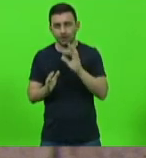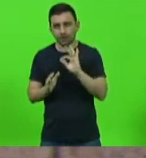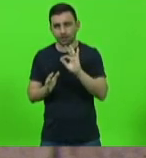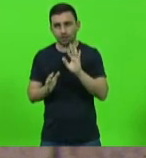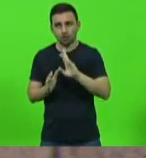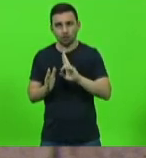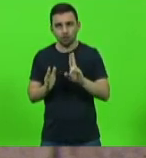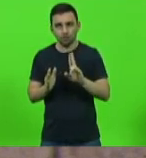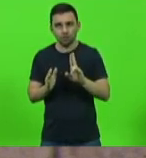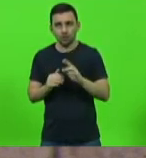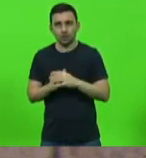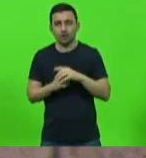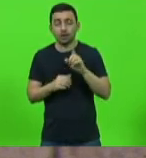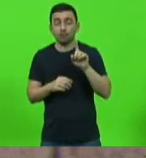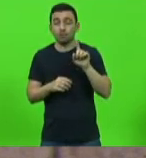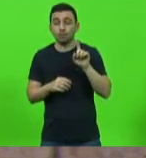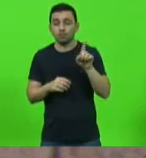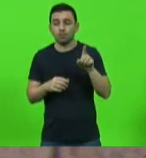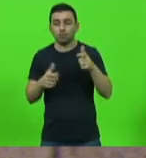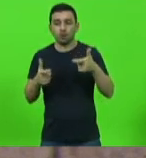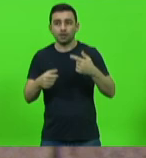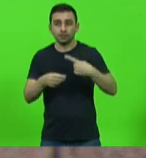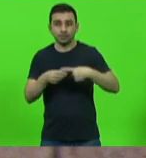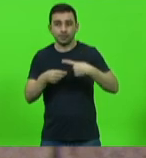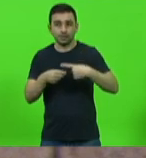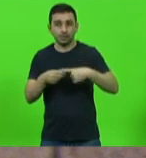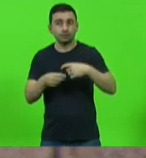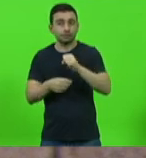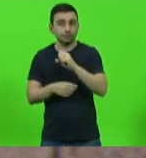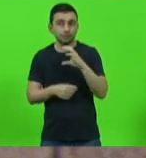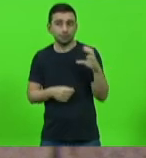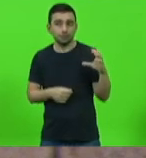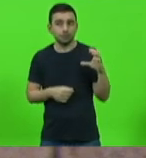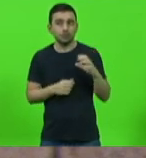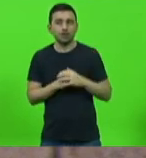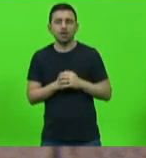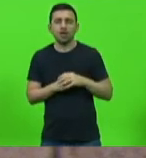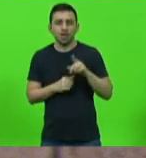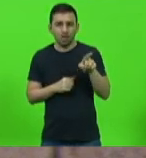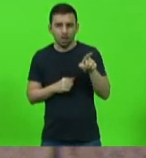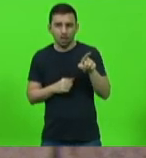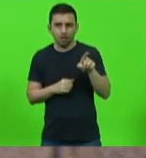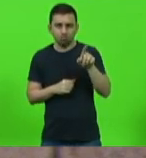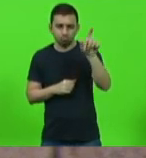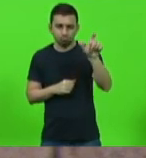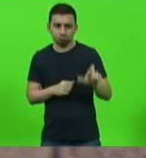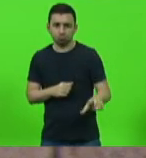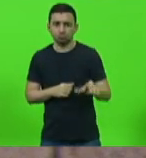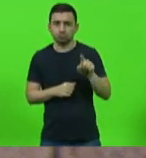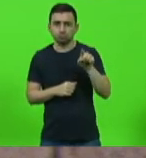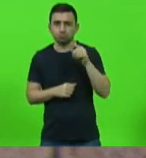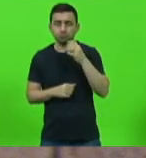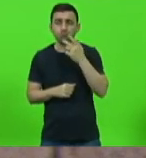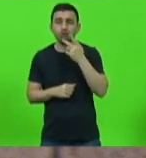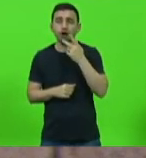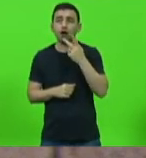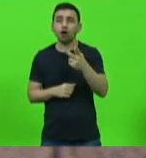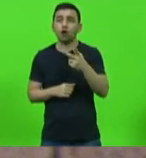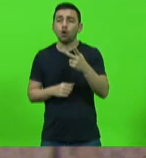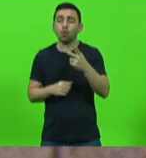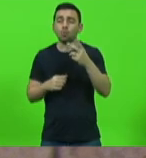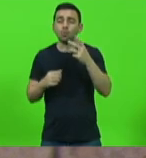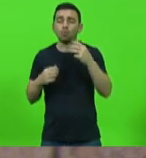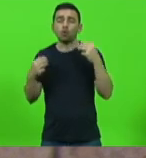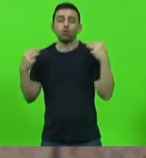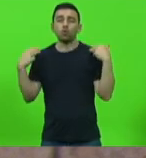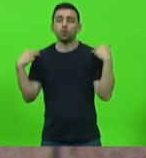de uma grande cidade de Santa Catarina, que disse o seguinte, o motorista embriagado